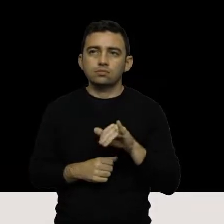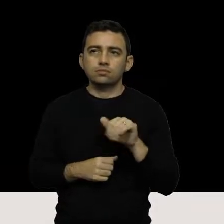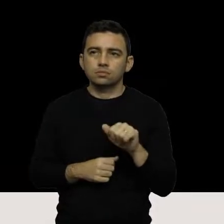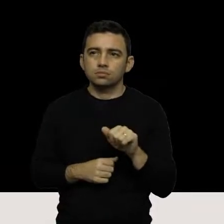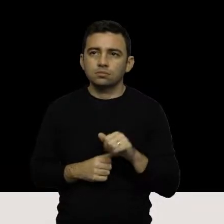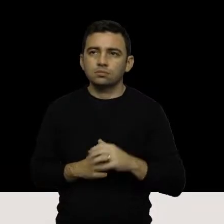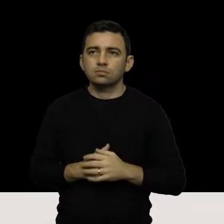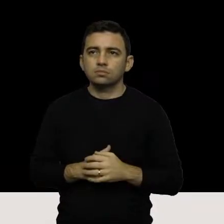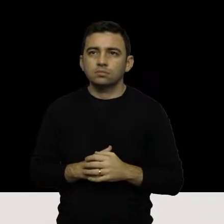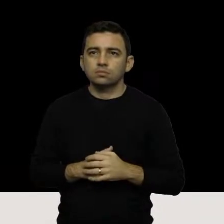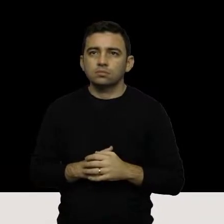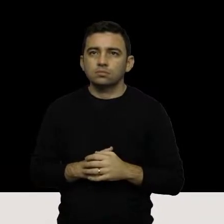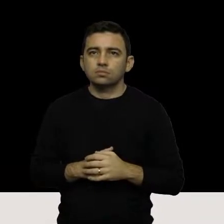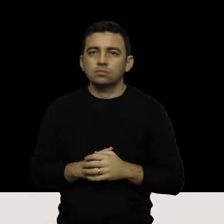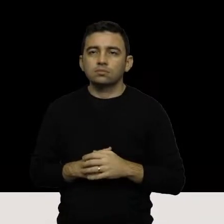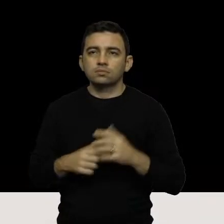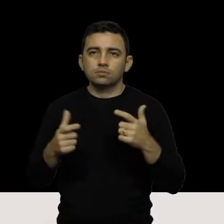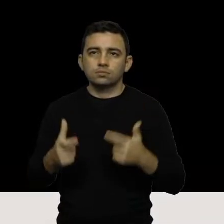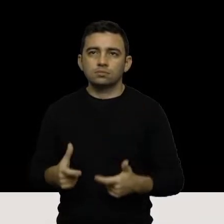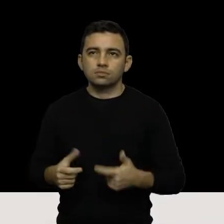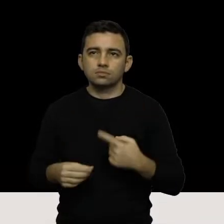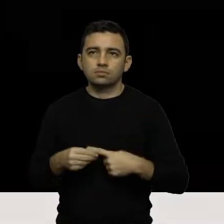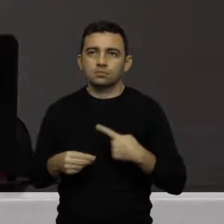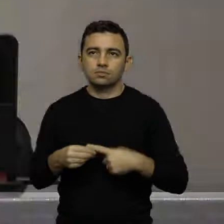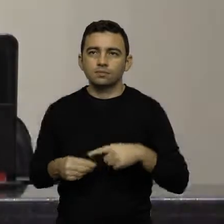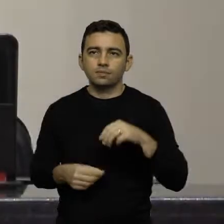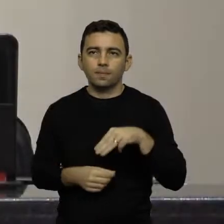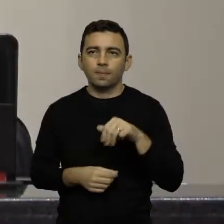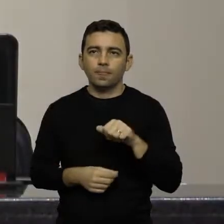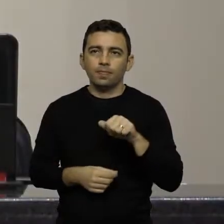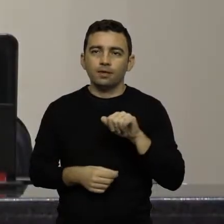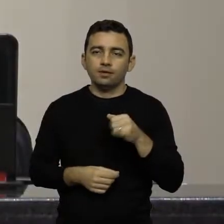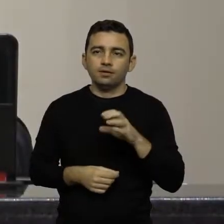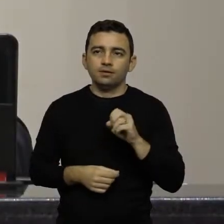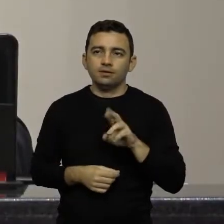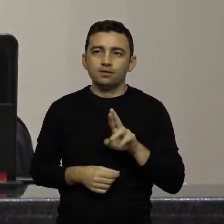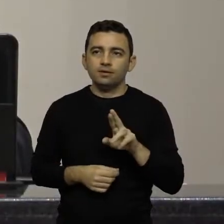Nemboiaia, localizada no município de Major Gersino.